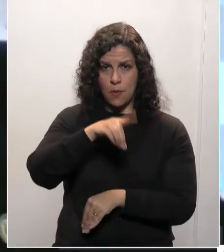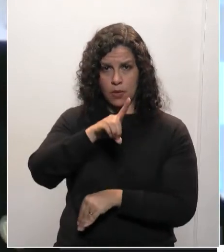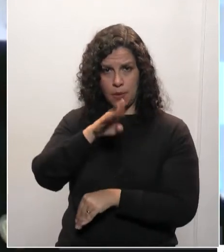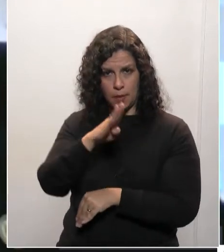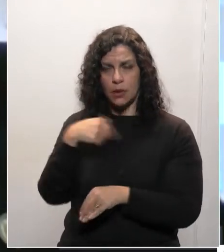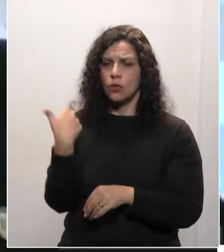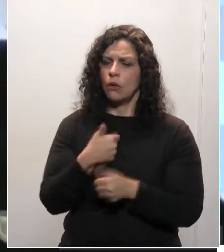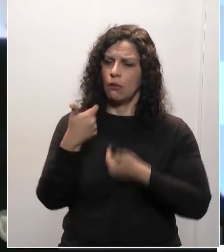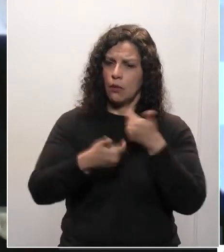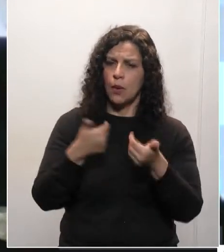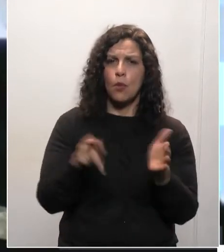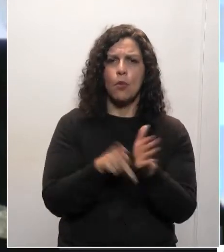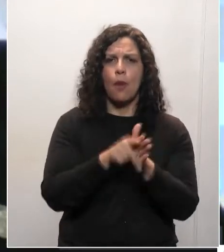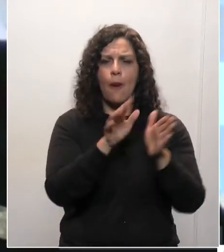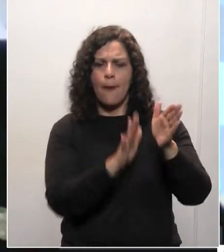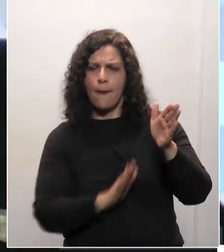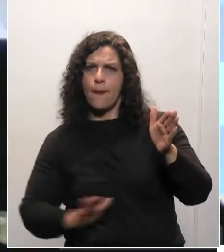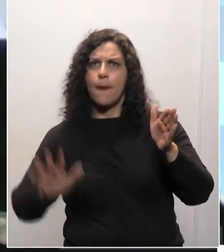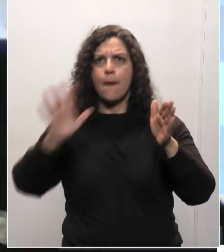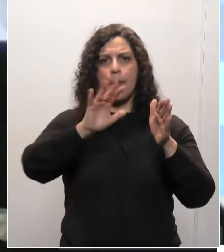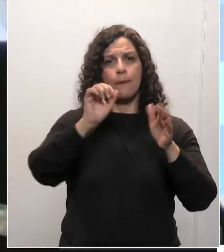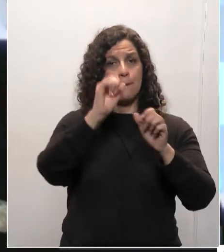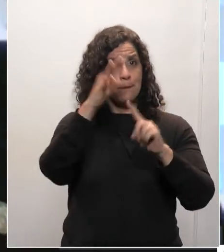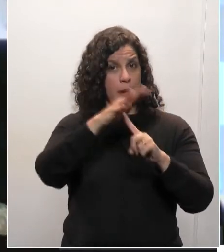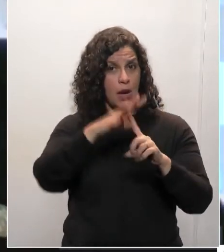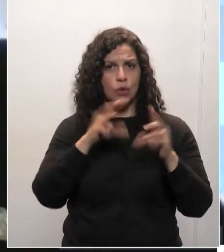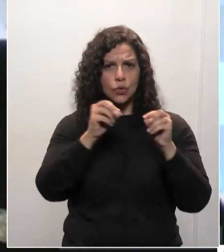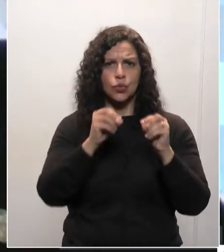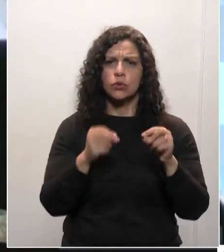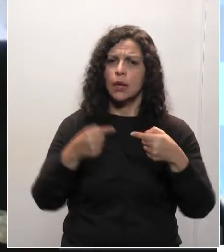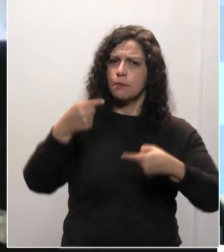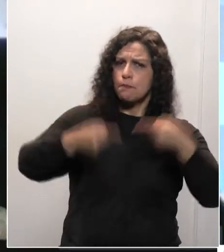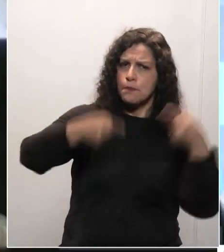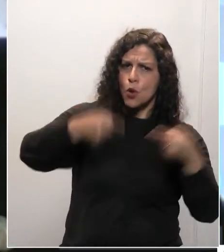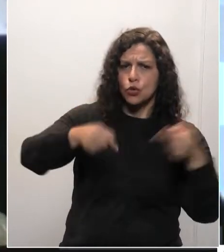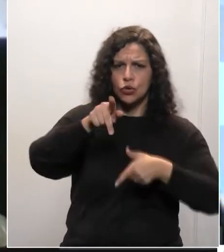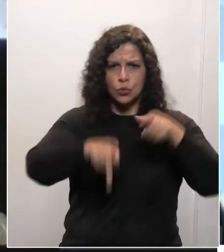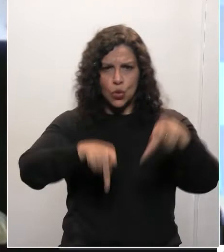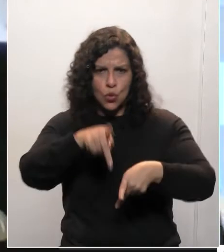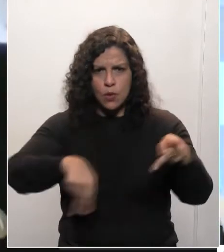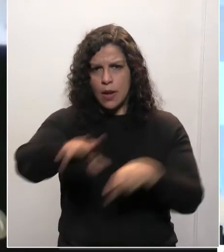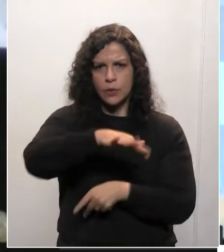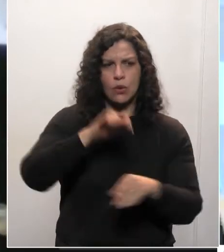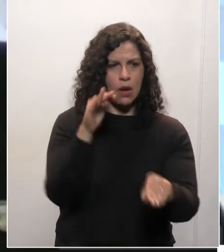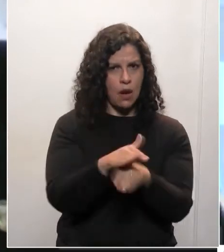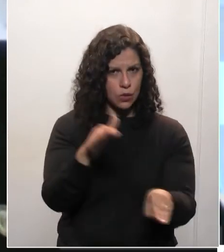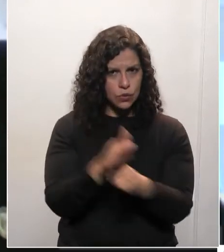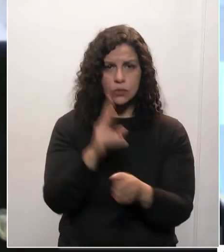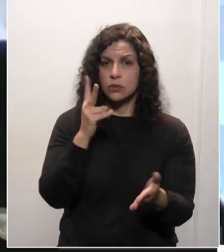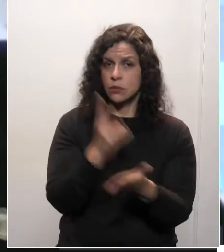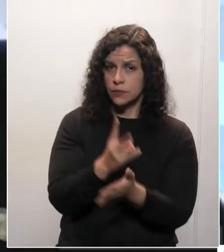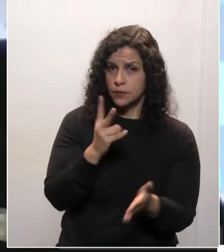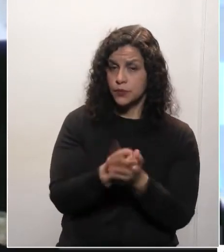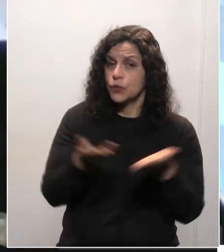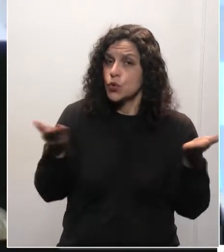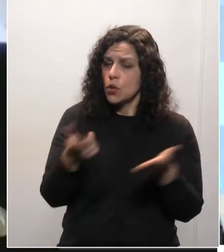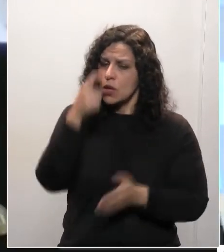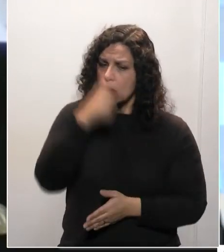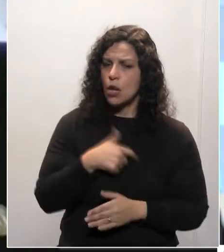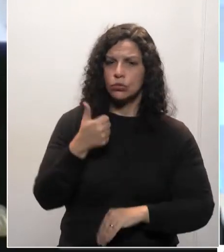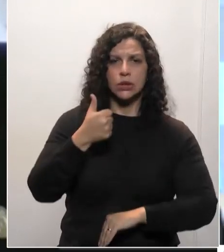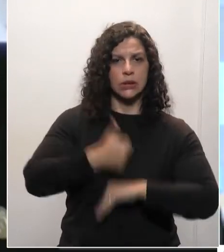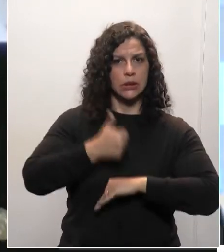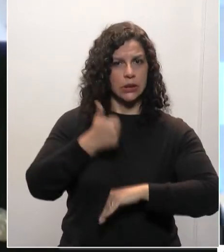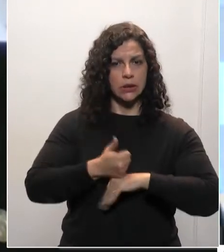serviço prestado nos quatro cantos do Estado do Paraná, com políticas públicas para os que mais precisam. E estaremos, sim,